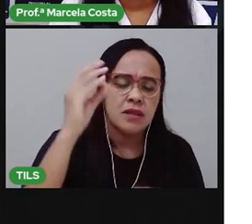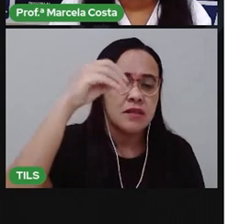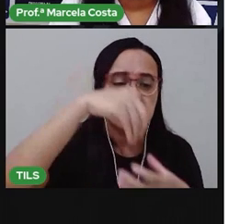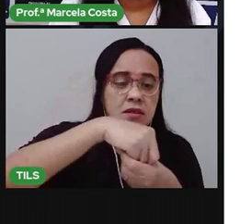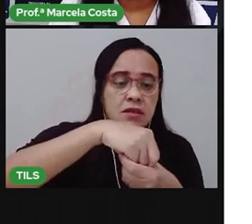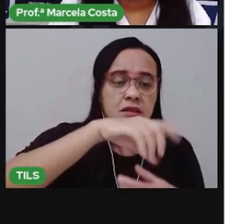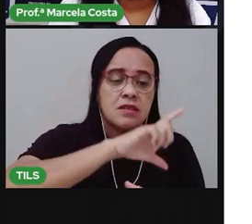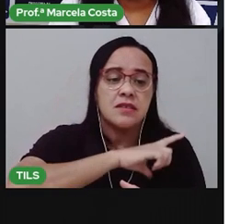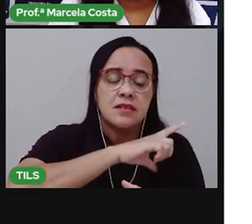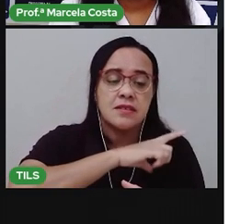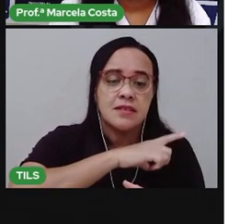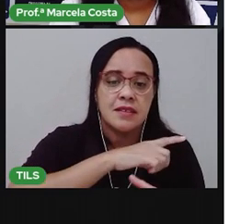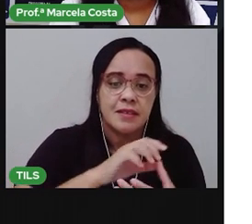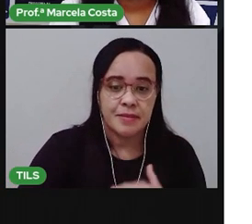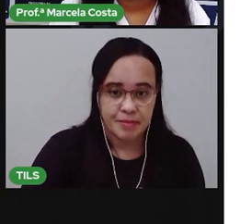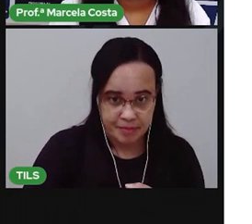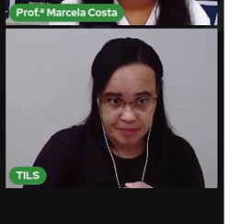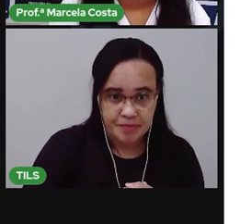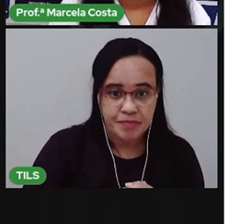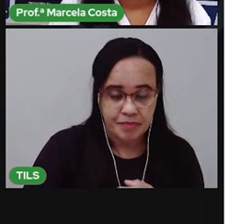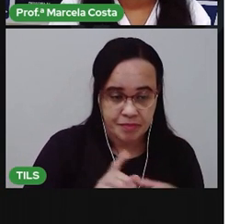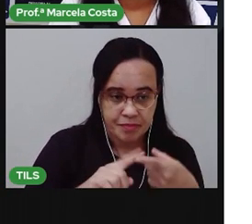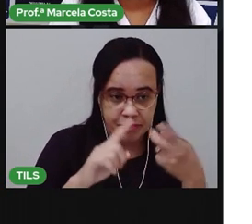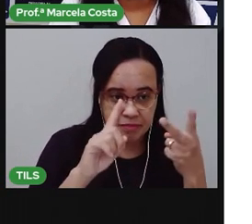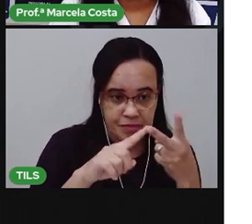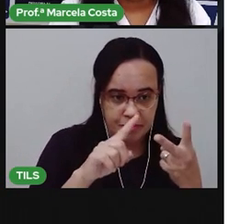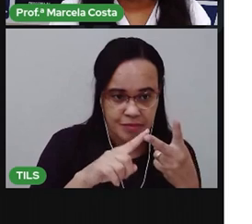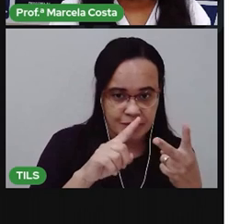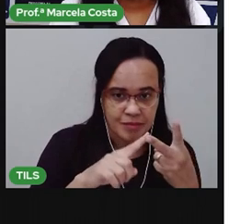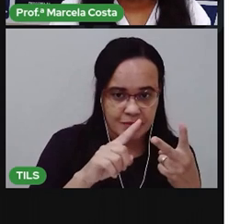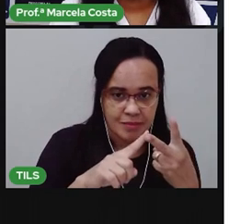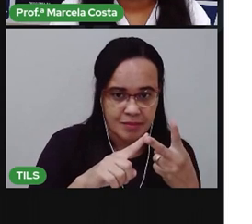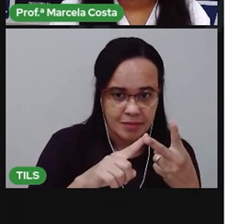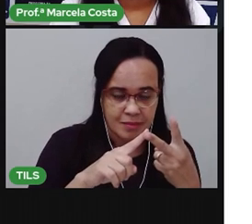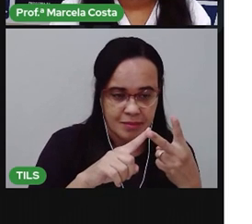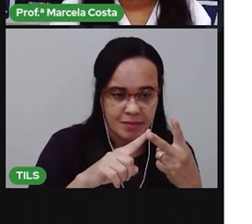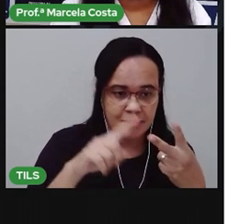Uma, duas,